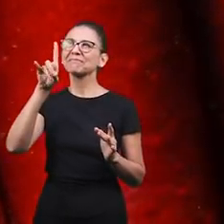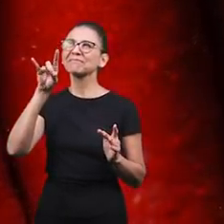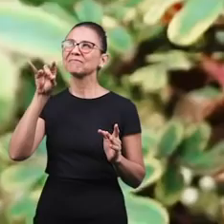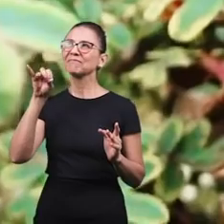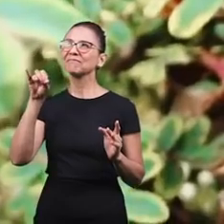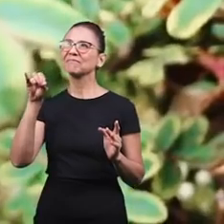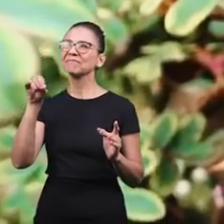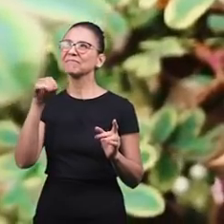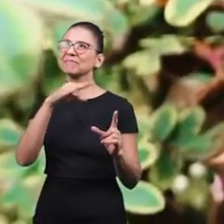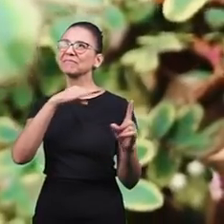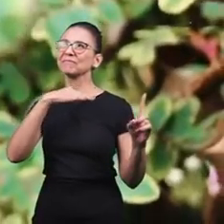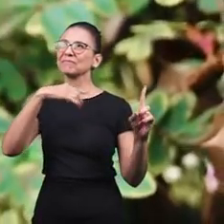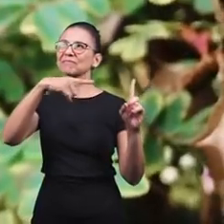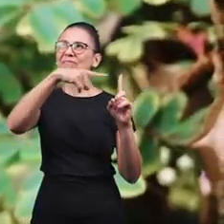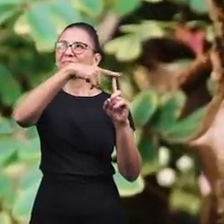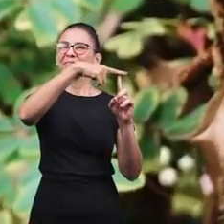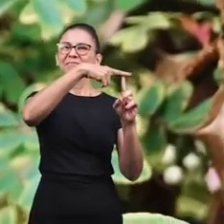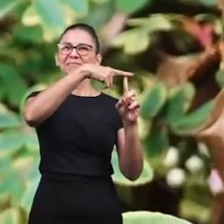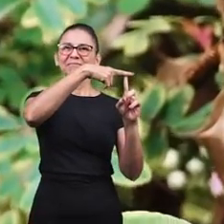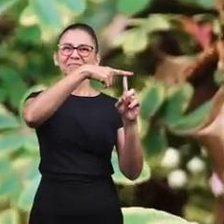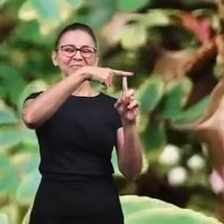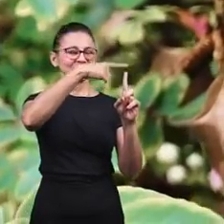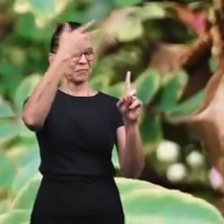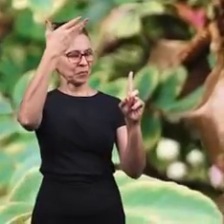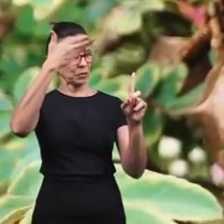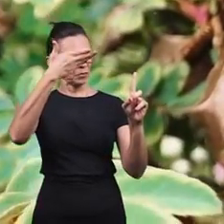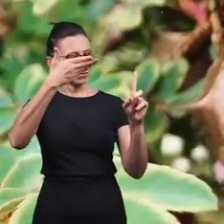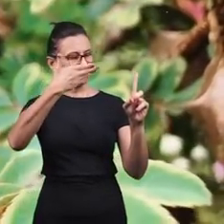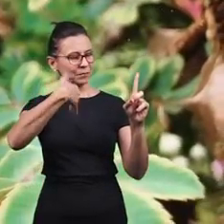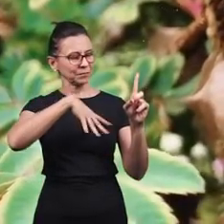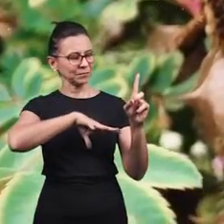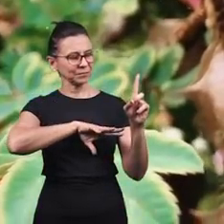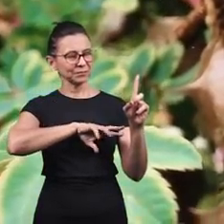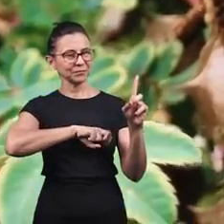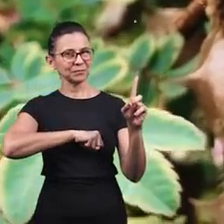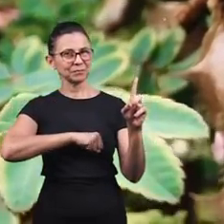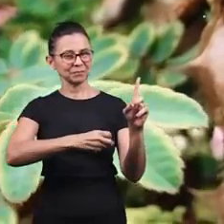Que foi demonstrado